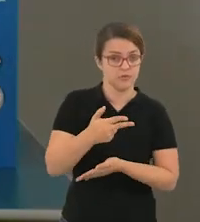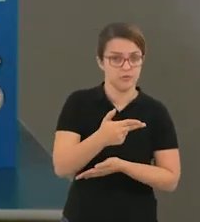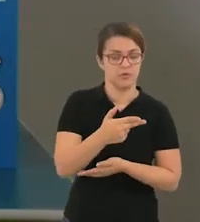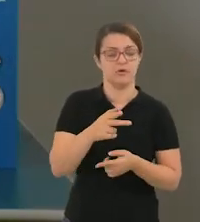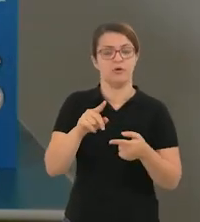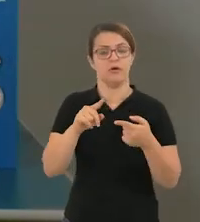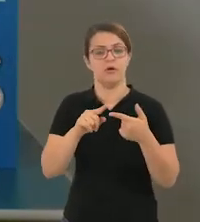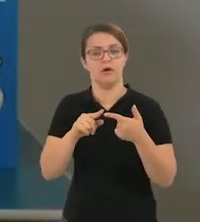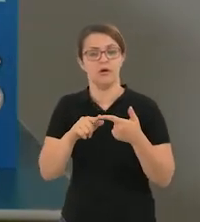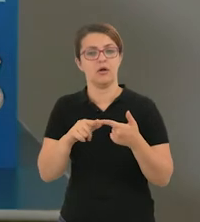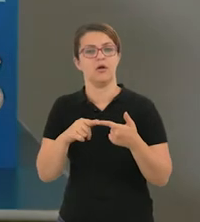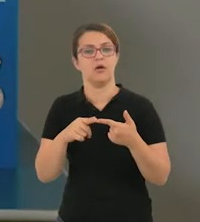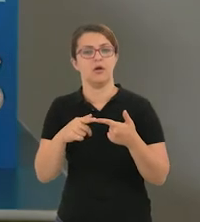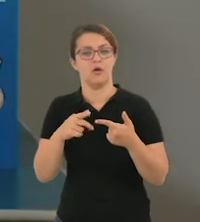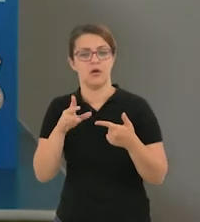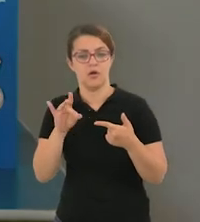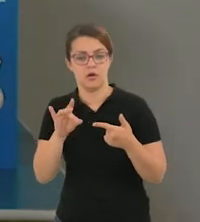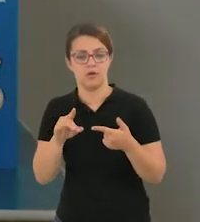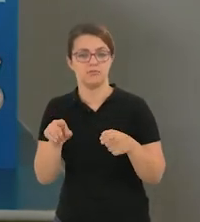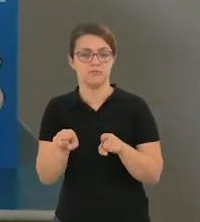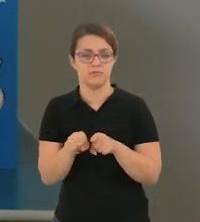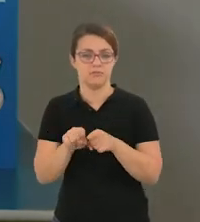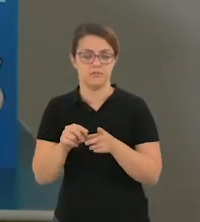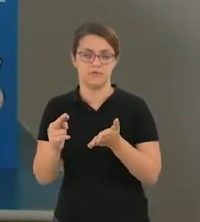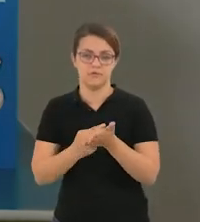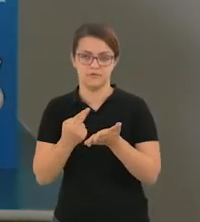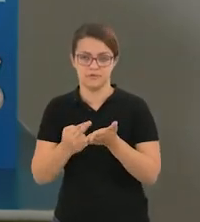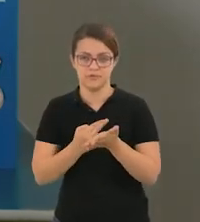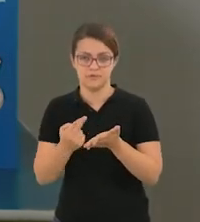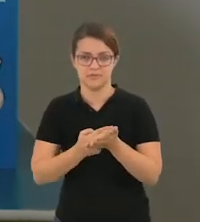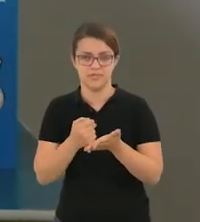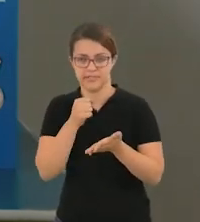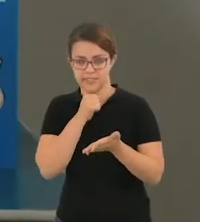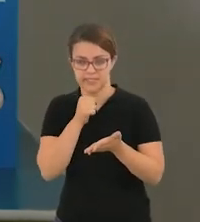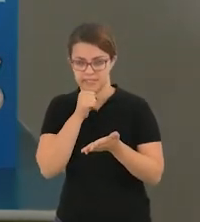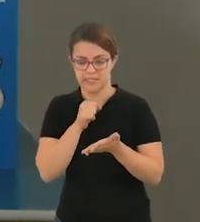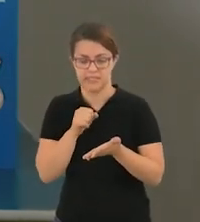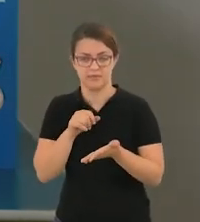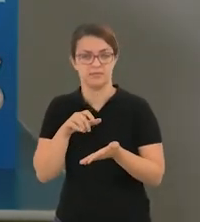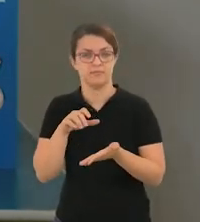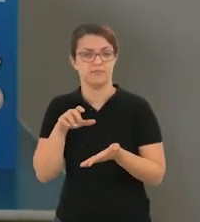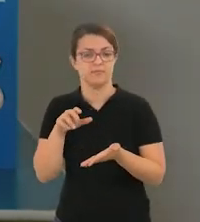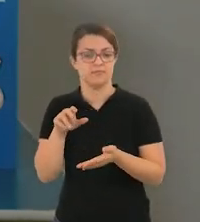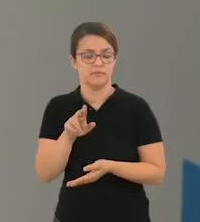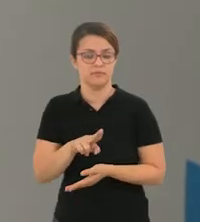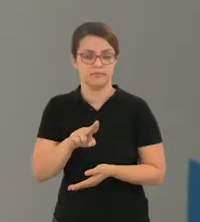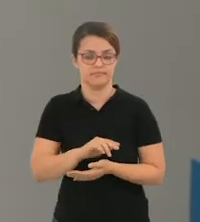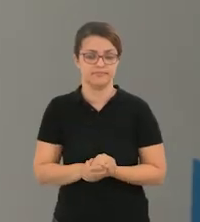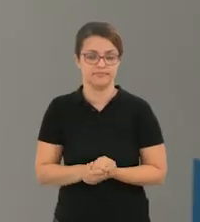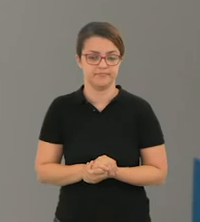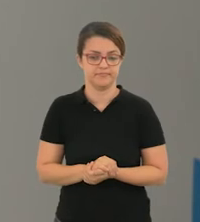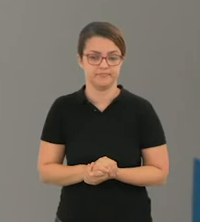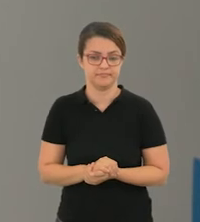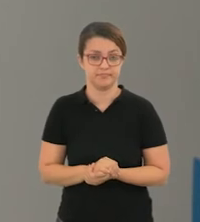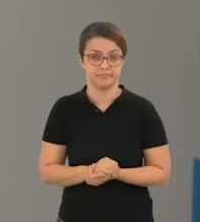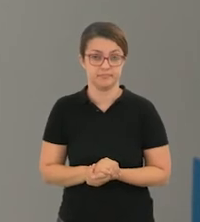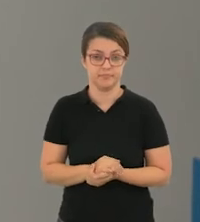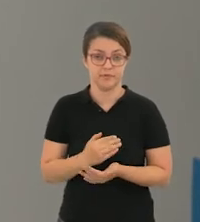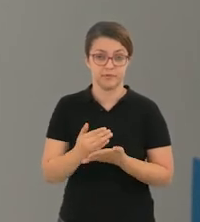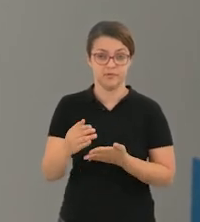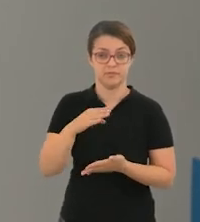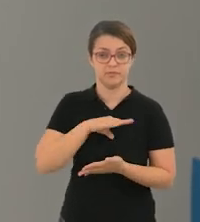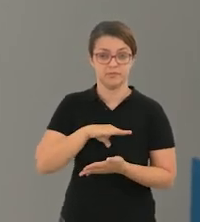cola e também revistas velhas, porque nós vamos utilizá-las. Tudo bem? Bom, começando na língua